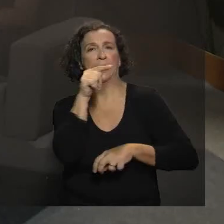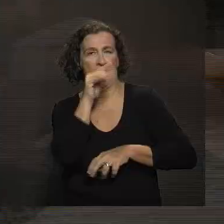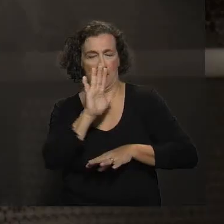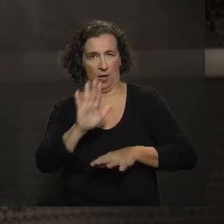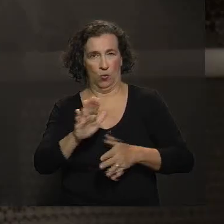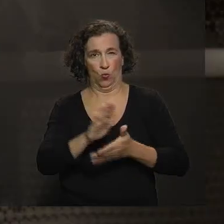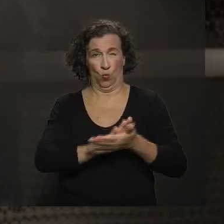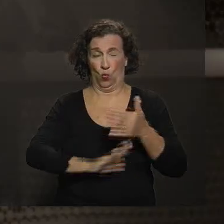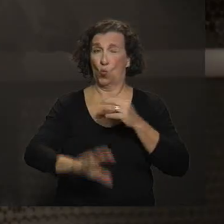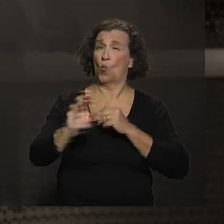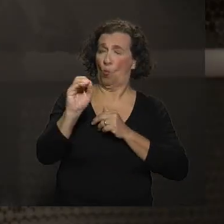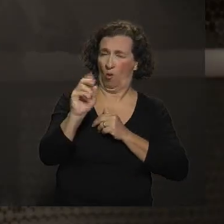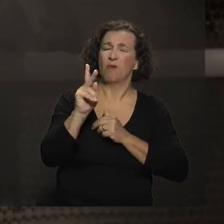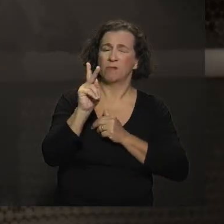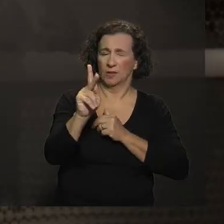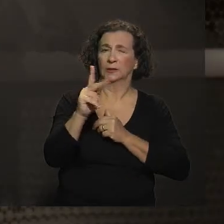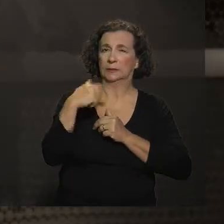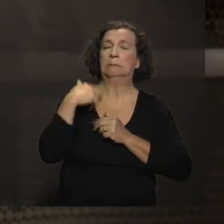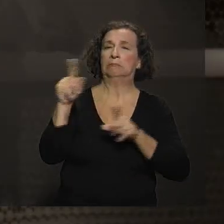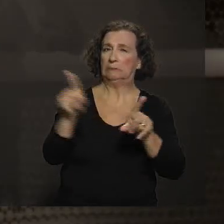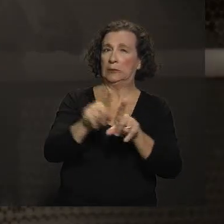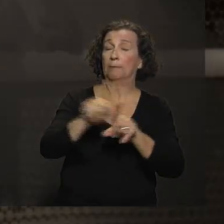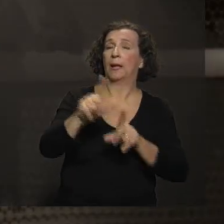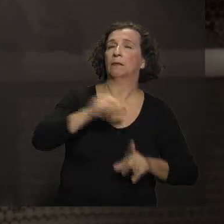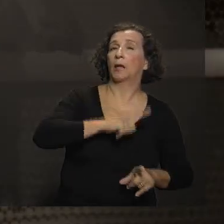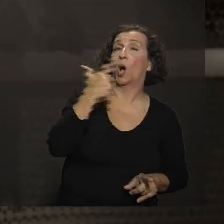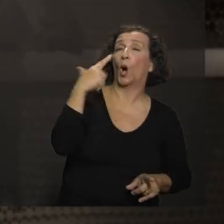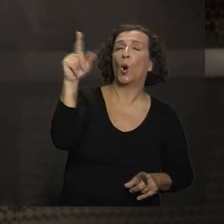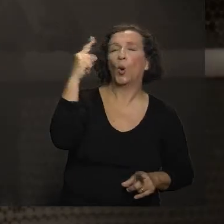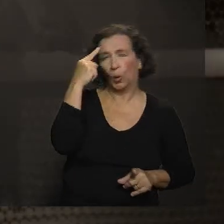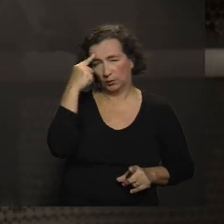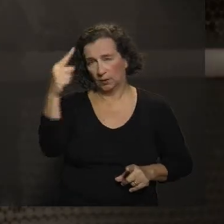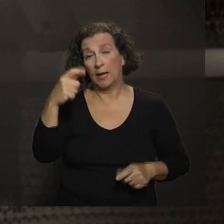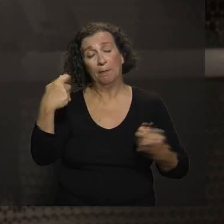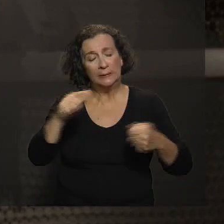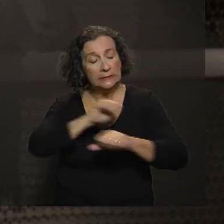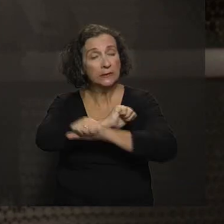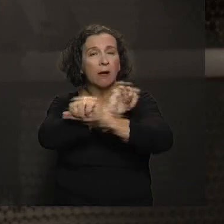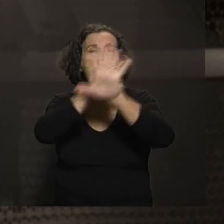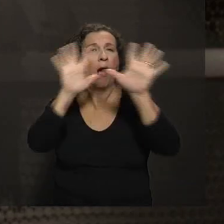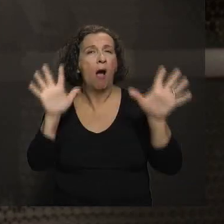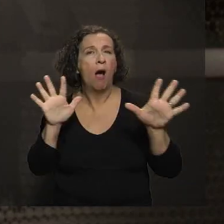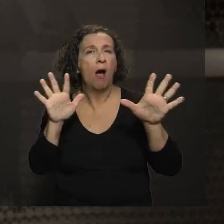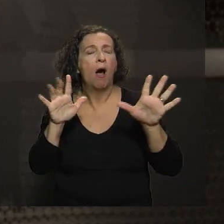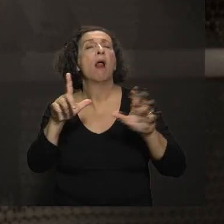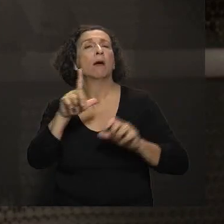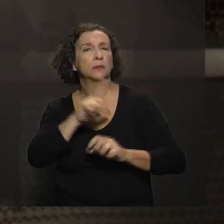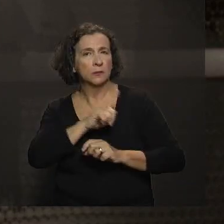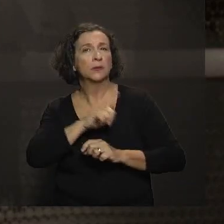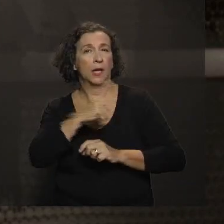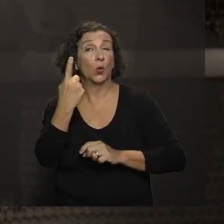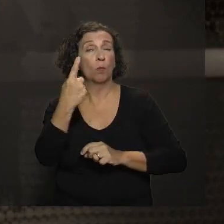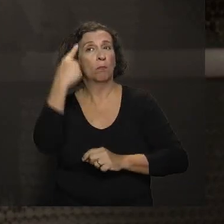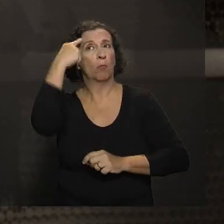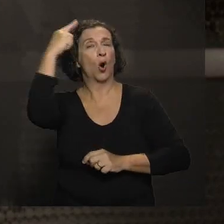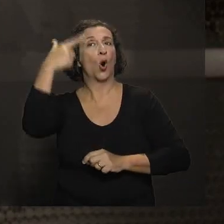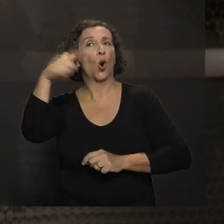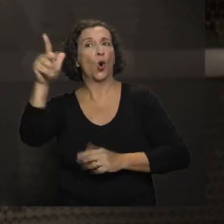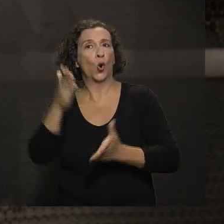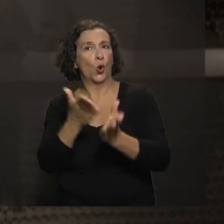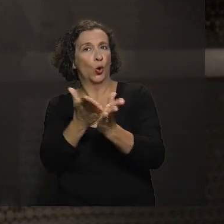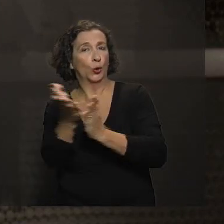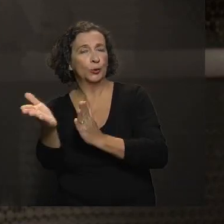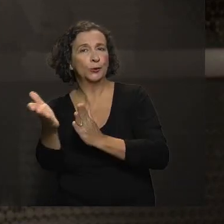existe uma outra ideia, e eu acho importante a gente esclarecer isso. Existe uma outra ideia e que vem sendo